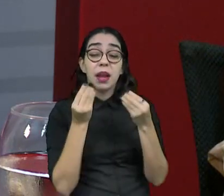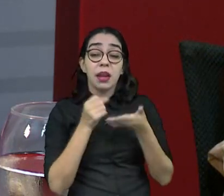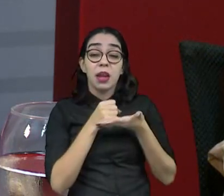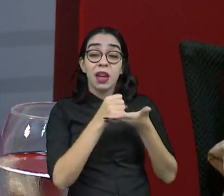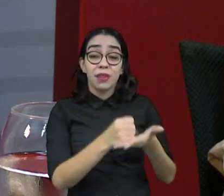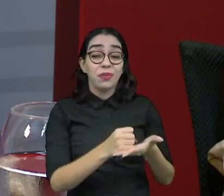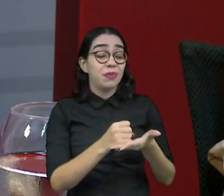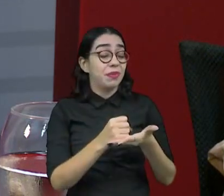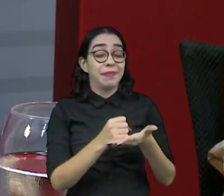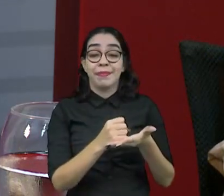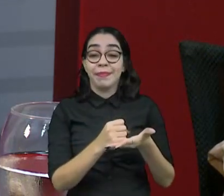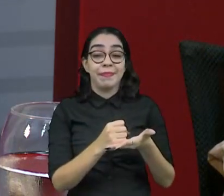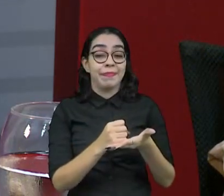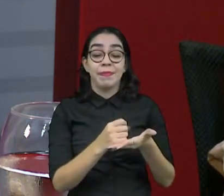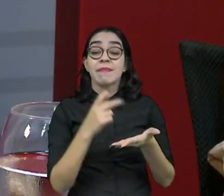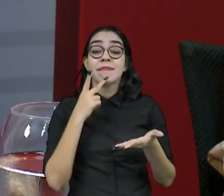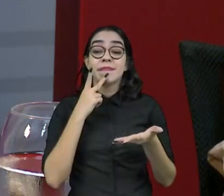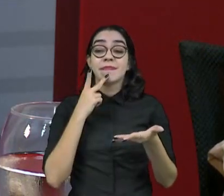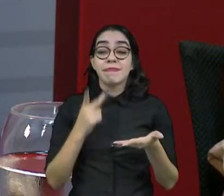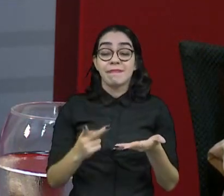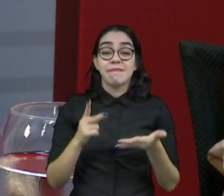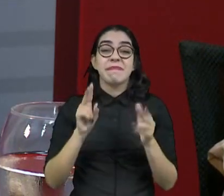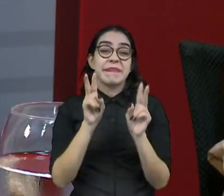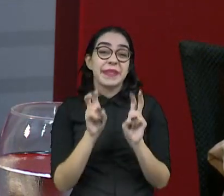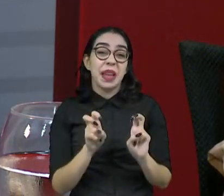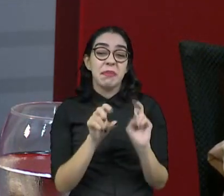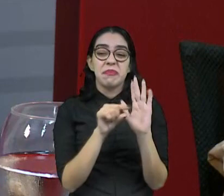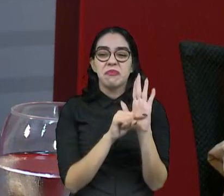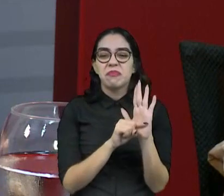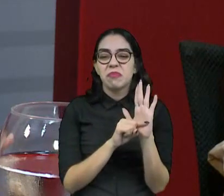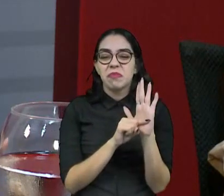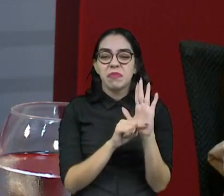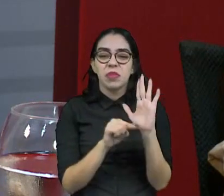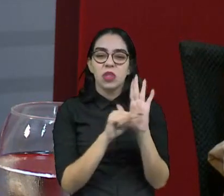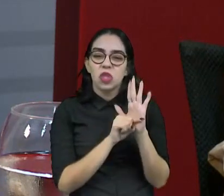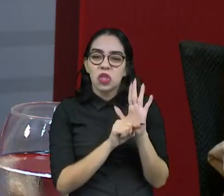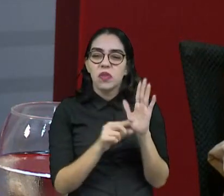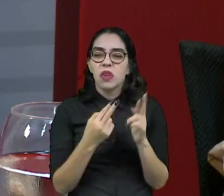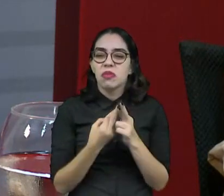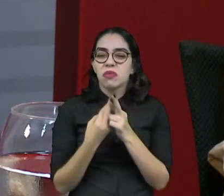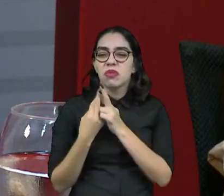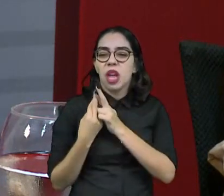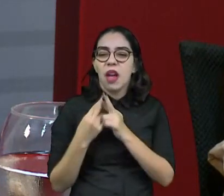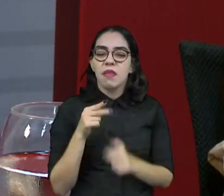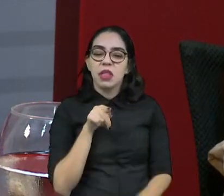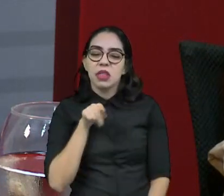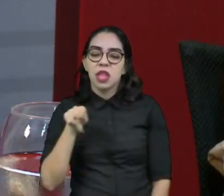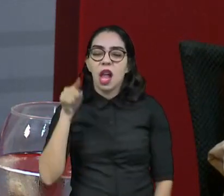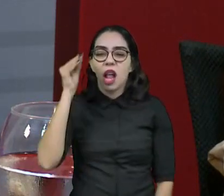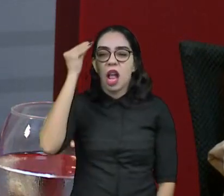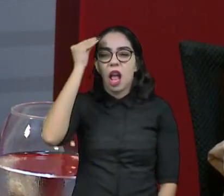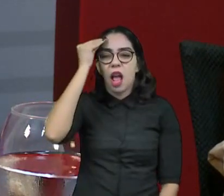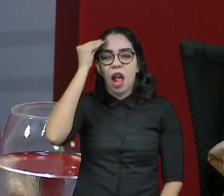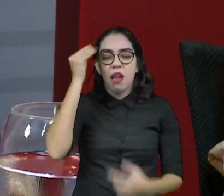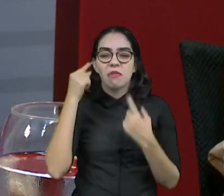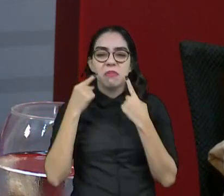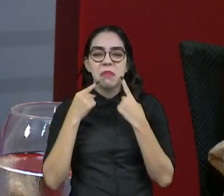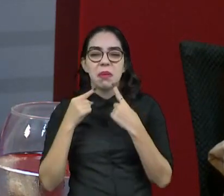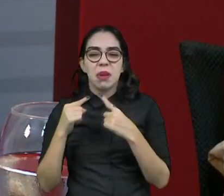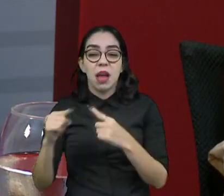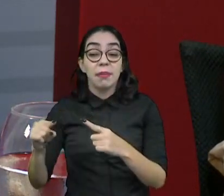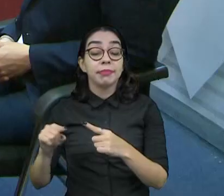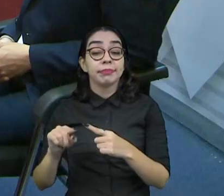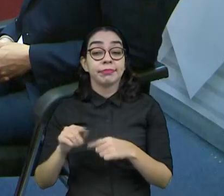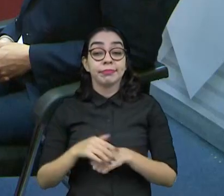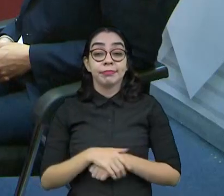se traz para o lado negativo da criminalização, da responsabilização do agente errado no processo.